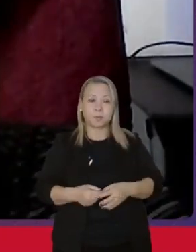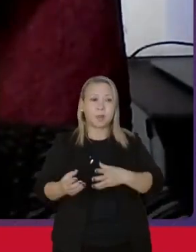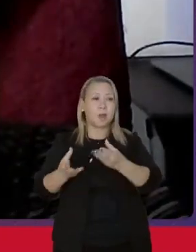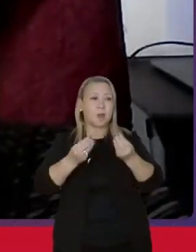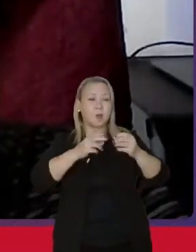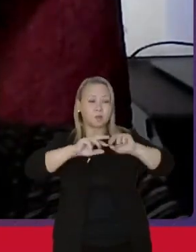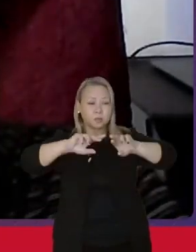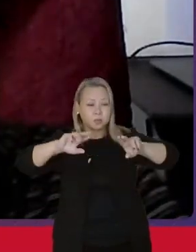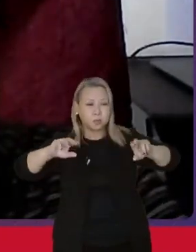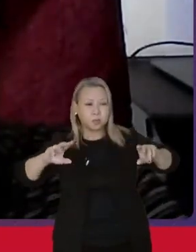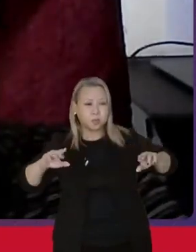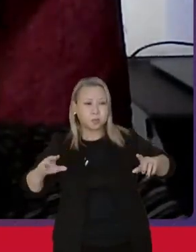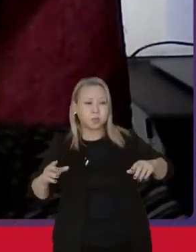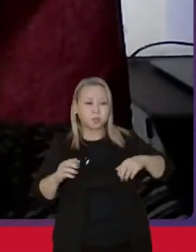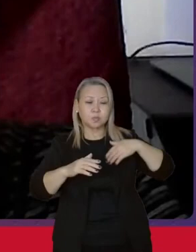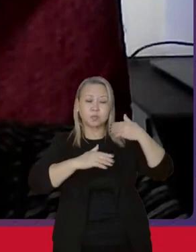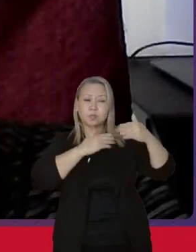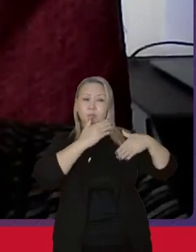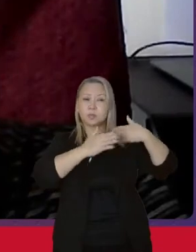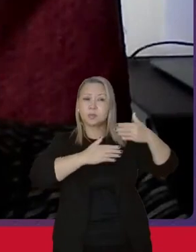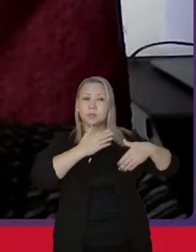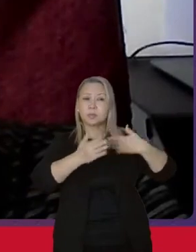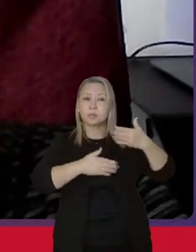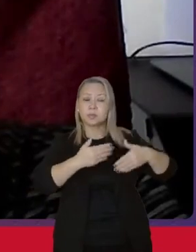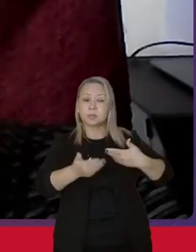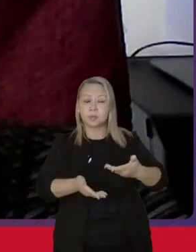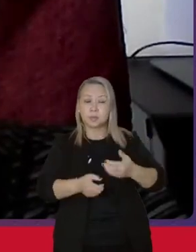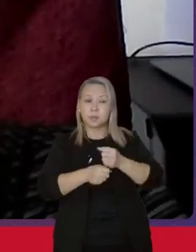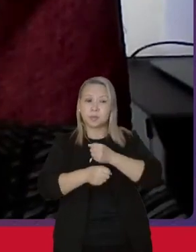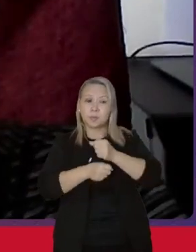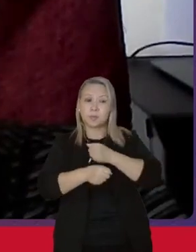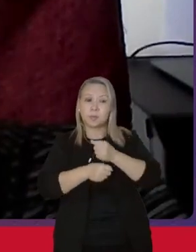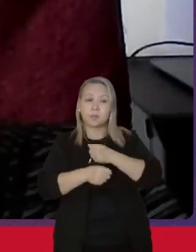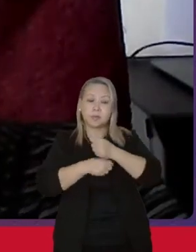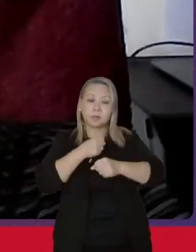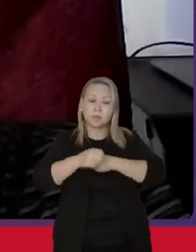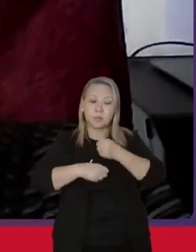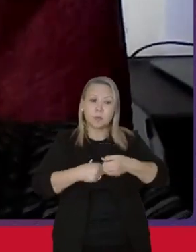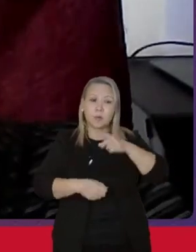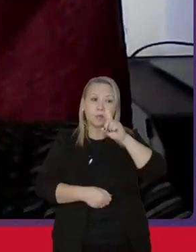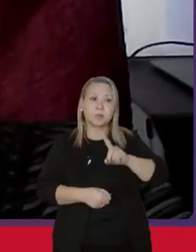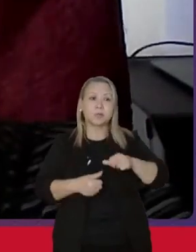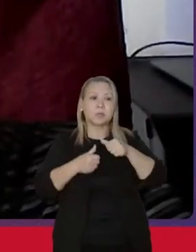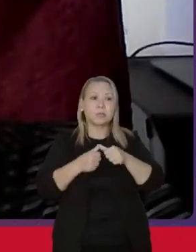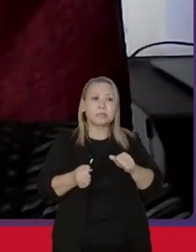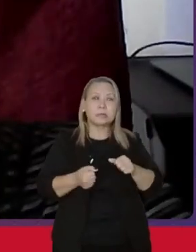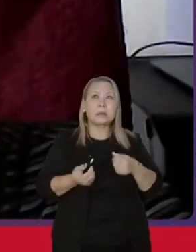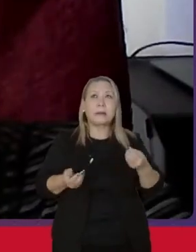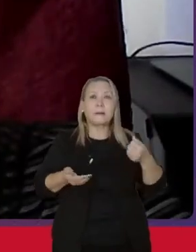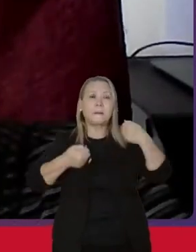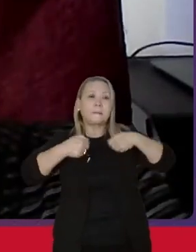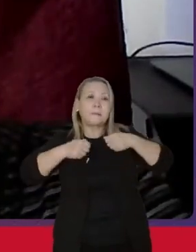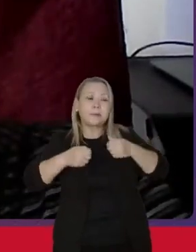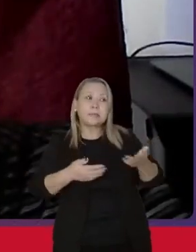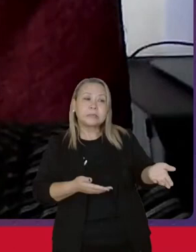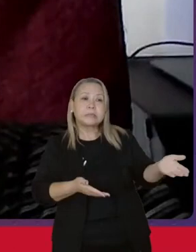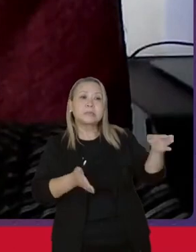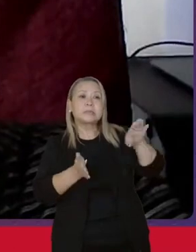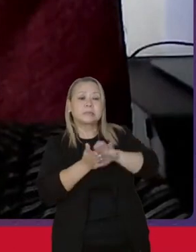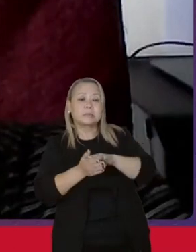décadas depois, este direito ainda está por vir em sua plenitude.